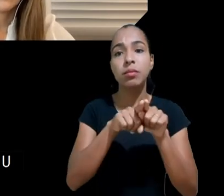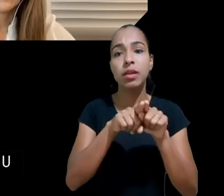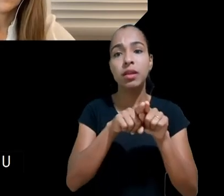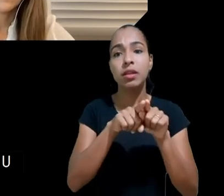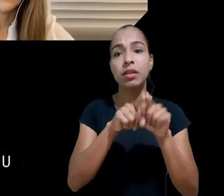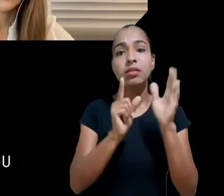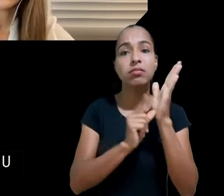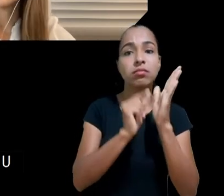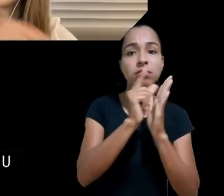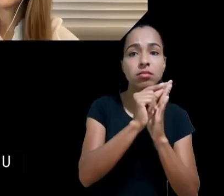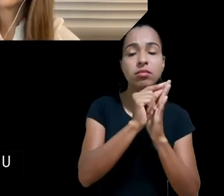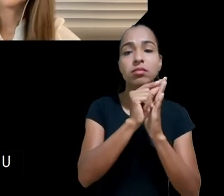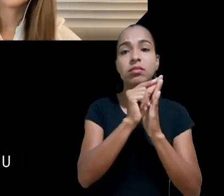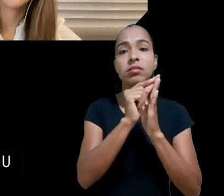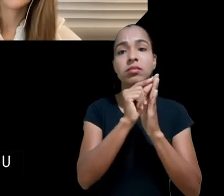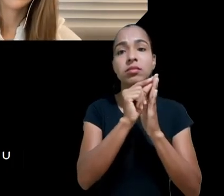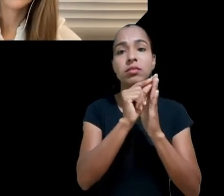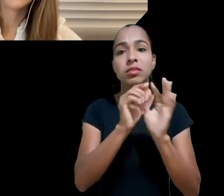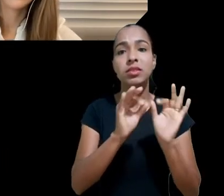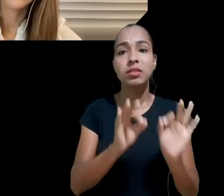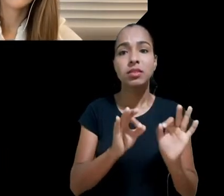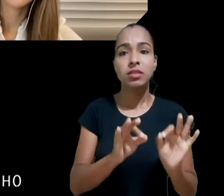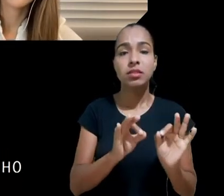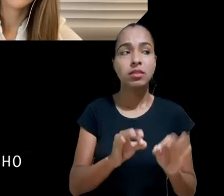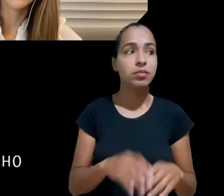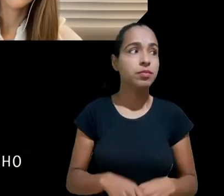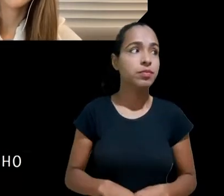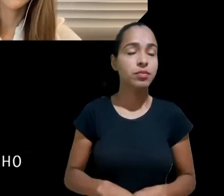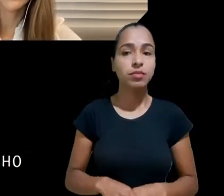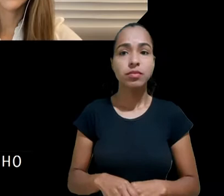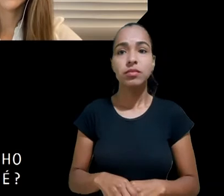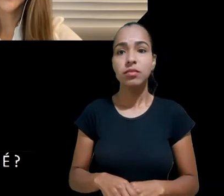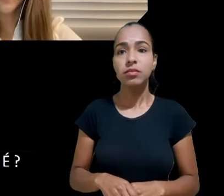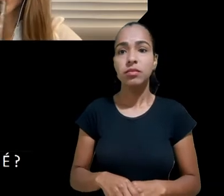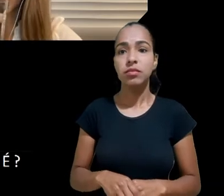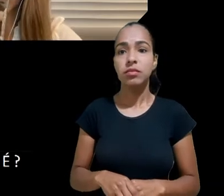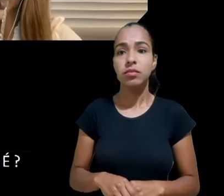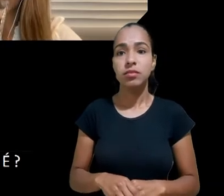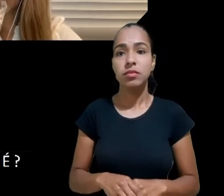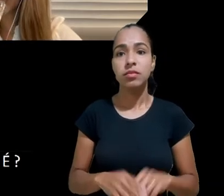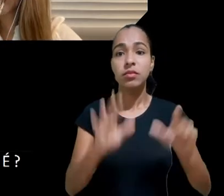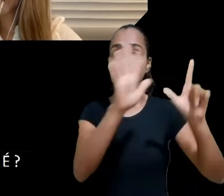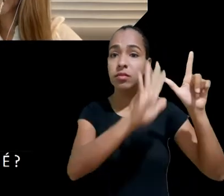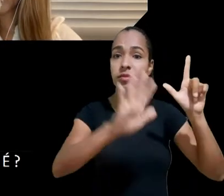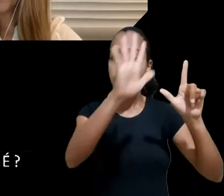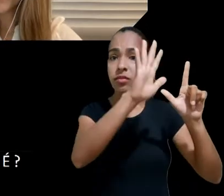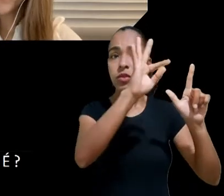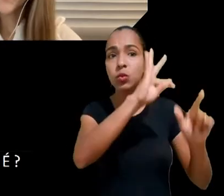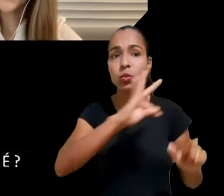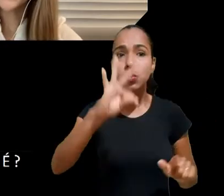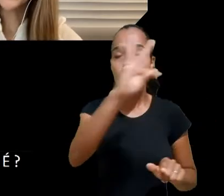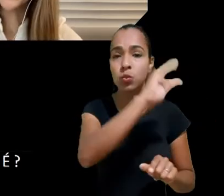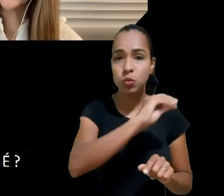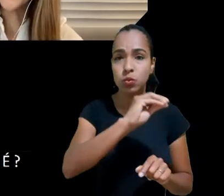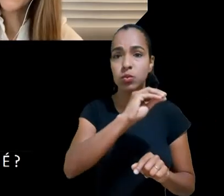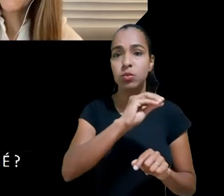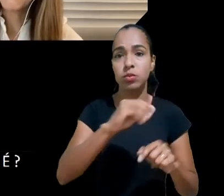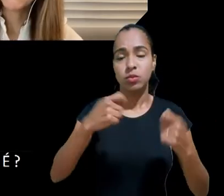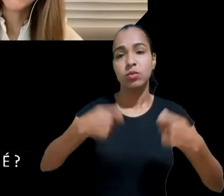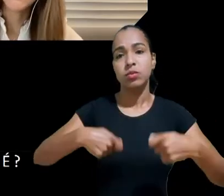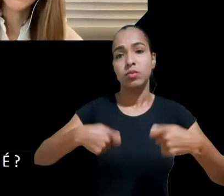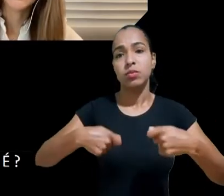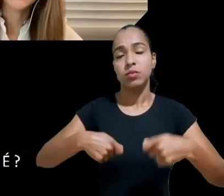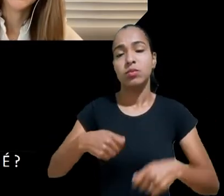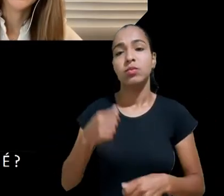a plataforma digital mais profícua para esse tipo de debate é justamente o